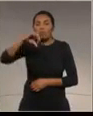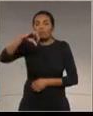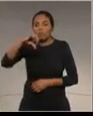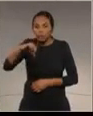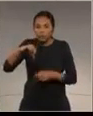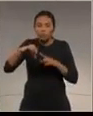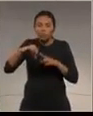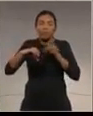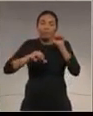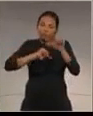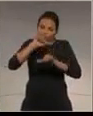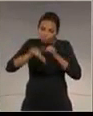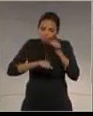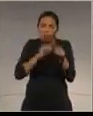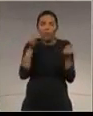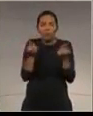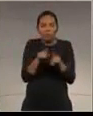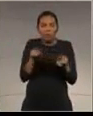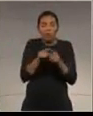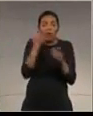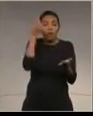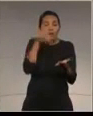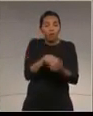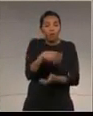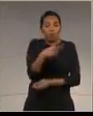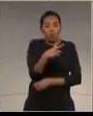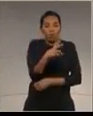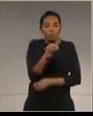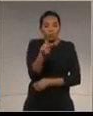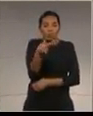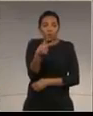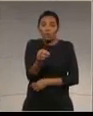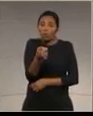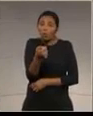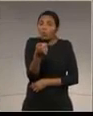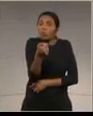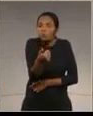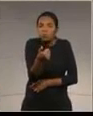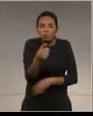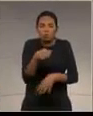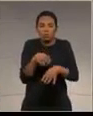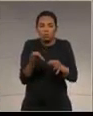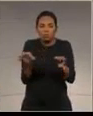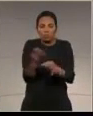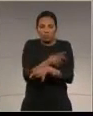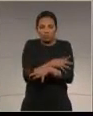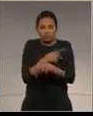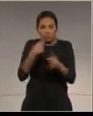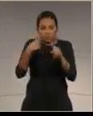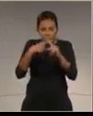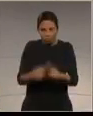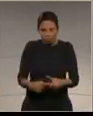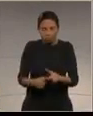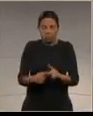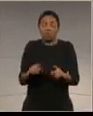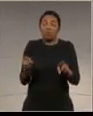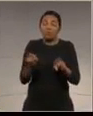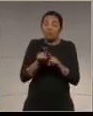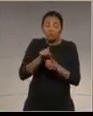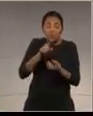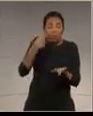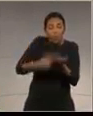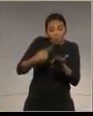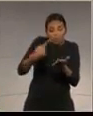vigência até o ano de 2020, prestes a vencer. O termo aditivo promoveu ainda, entre outras alterações,